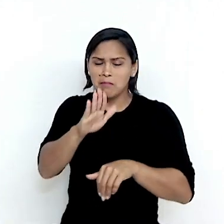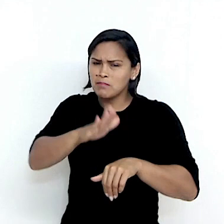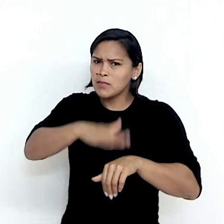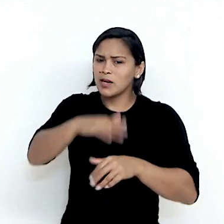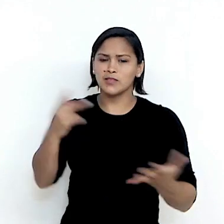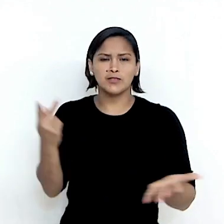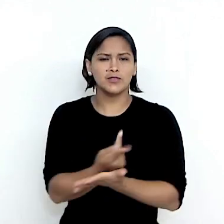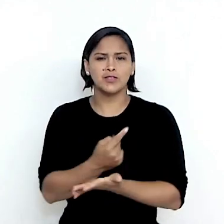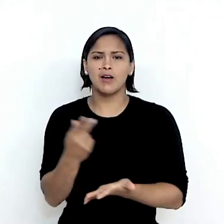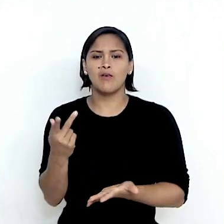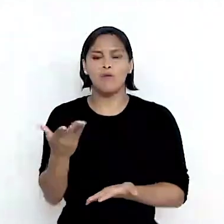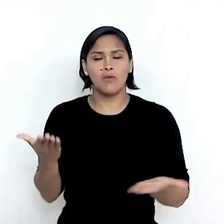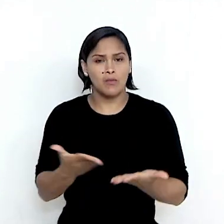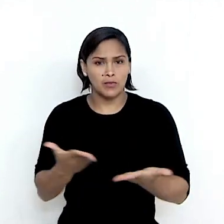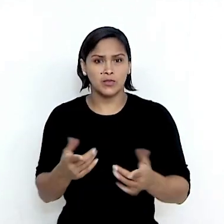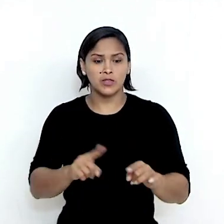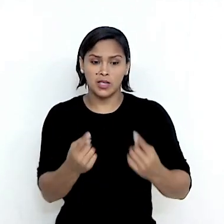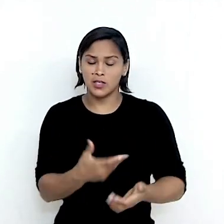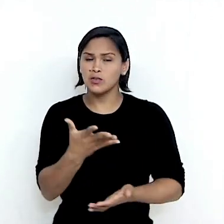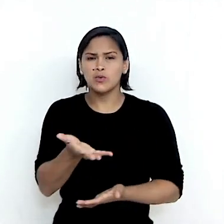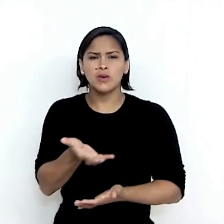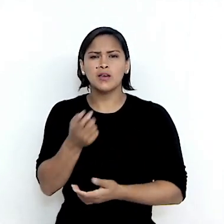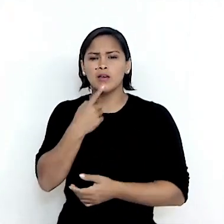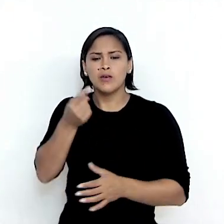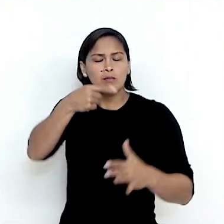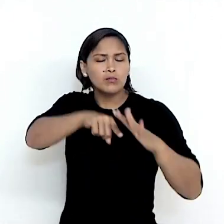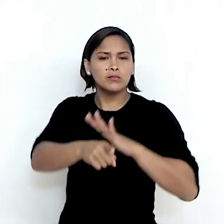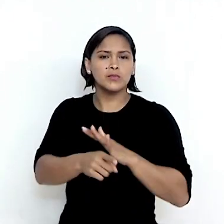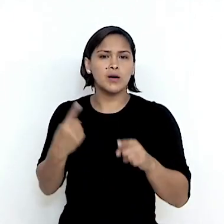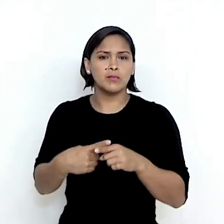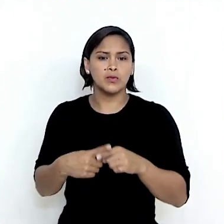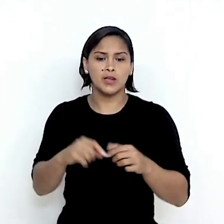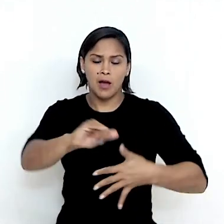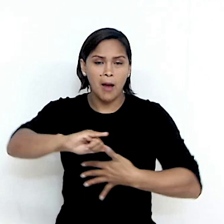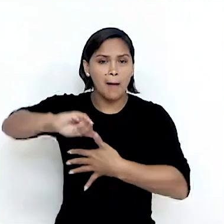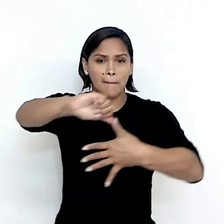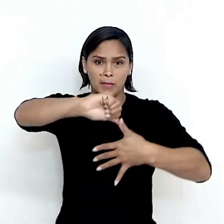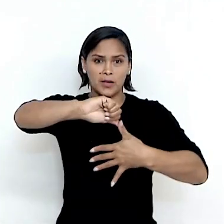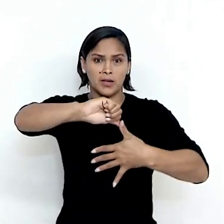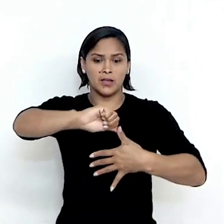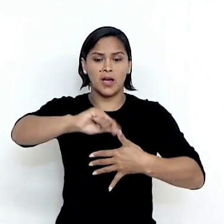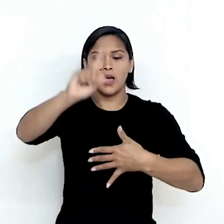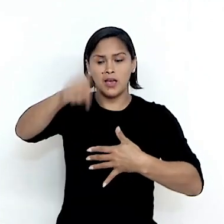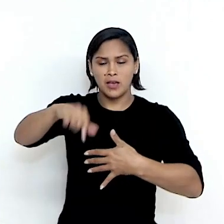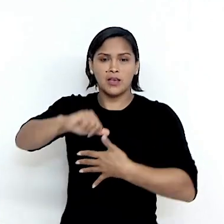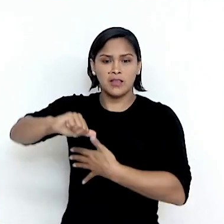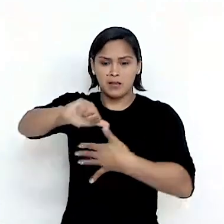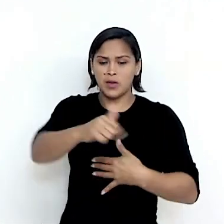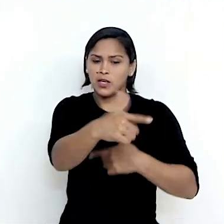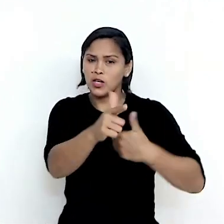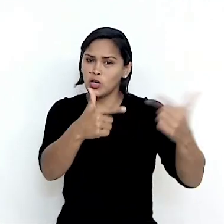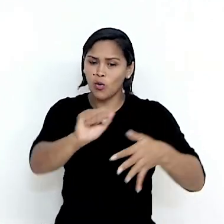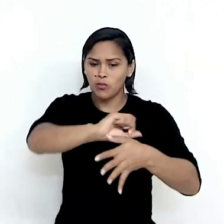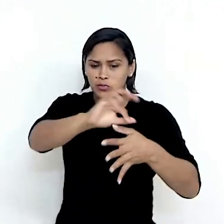já tenhamos visto até hoje, e isso pretende se intensificar dentro da América do Sul e entre a América do Sul e